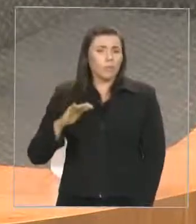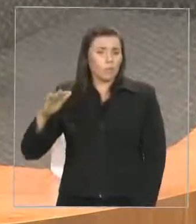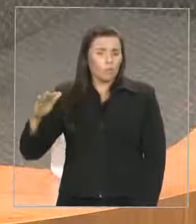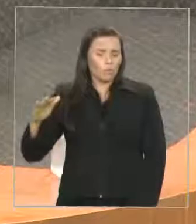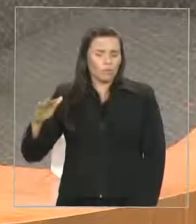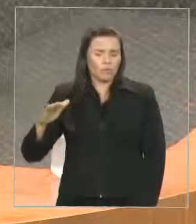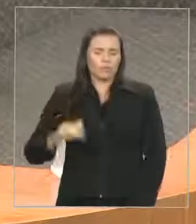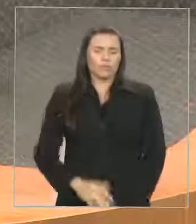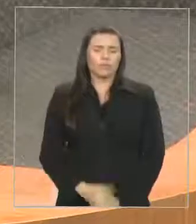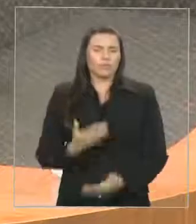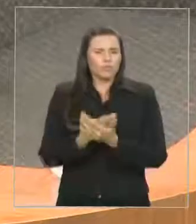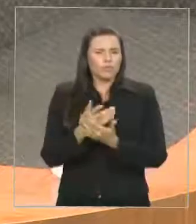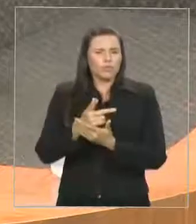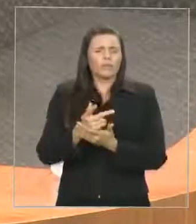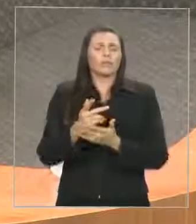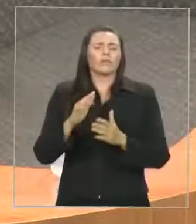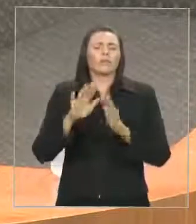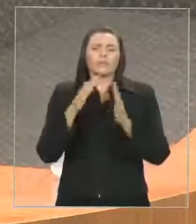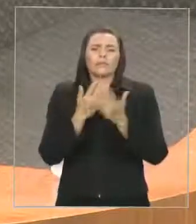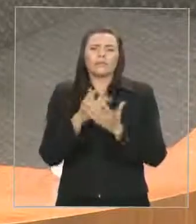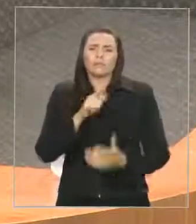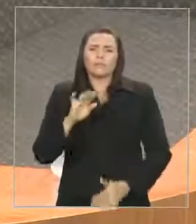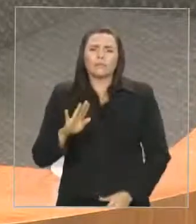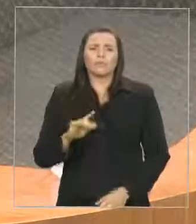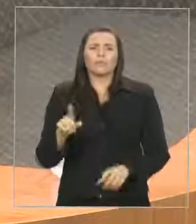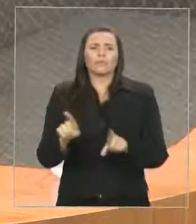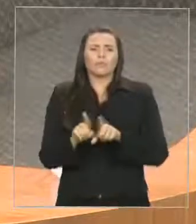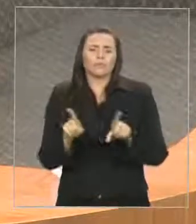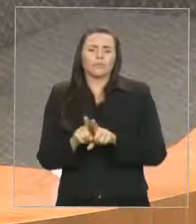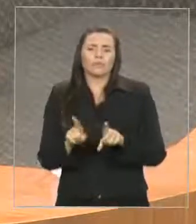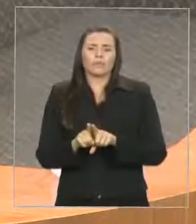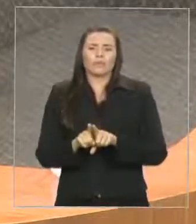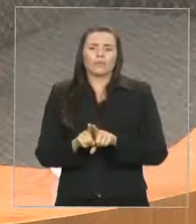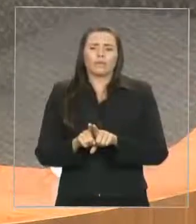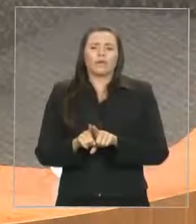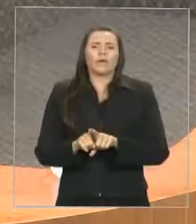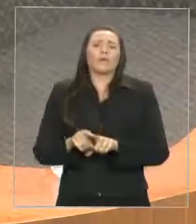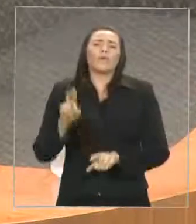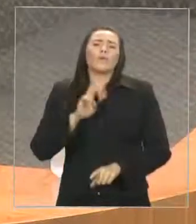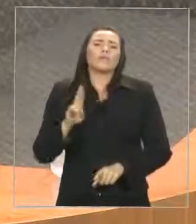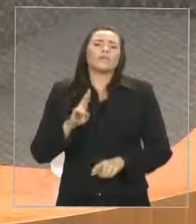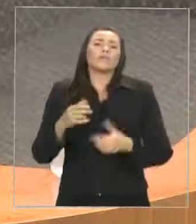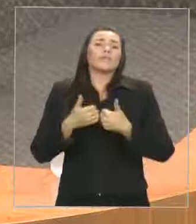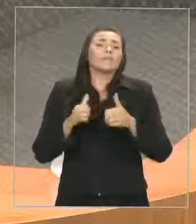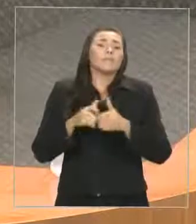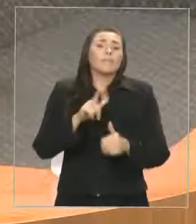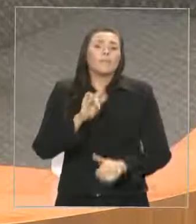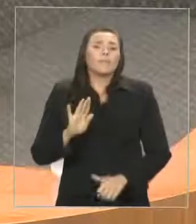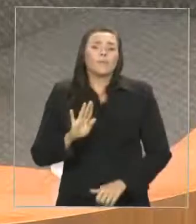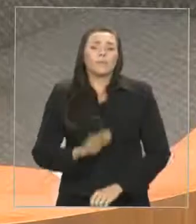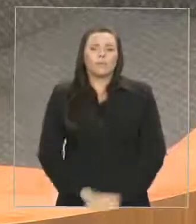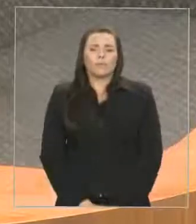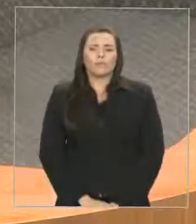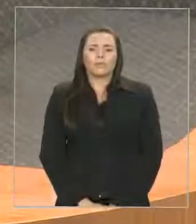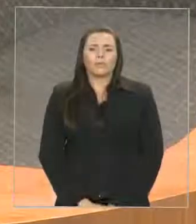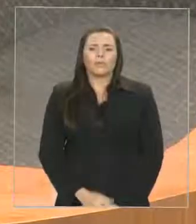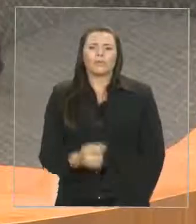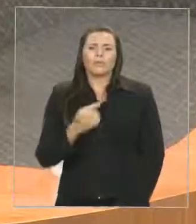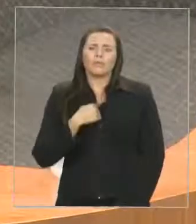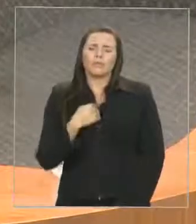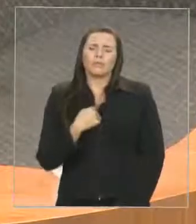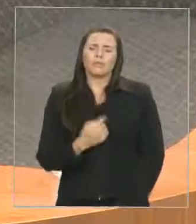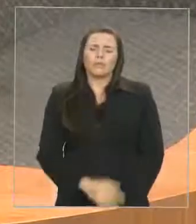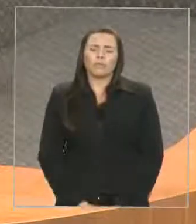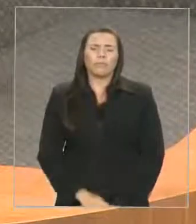E um deputado que todos os dias defende nesta casa uma escola pública, uma educação pública de